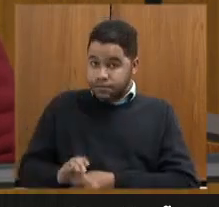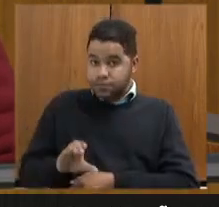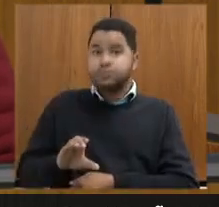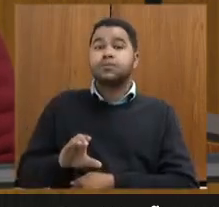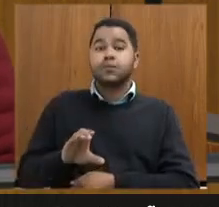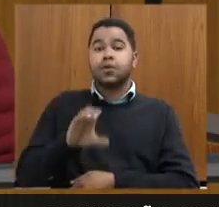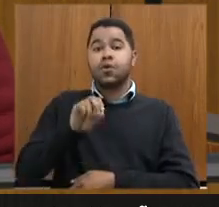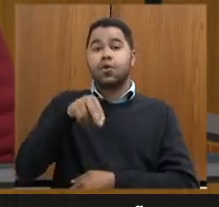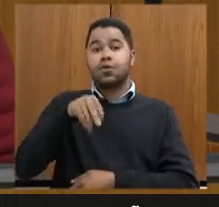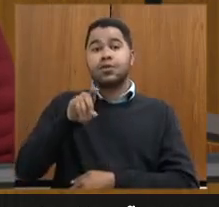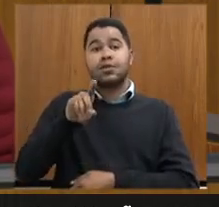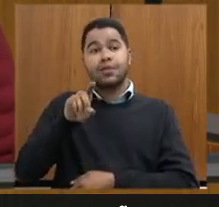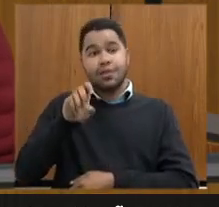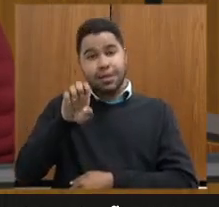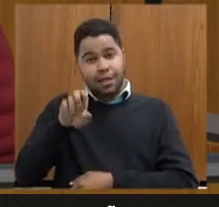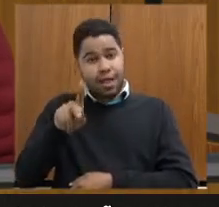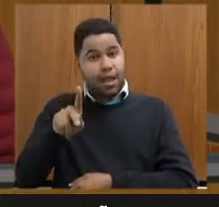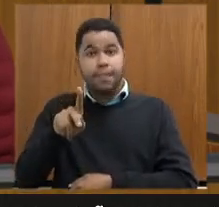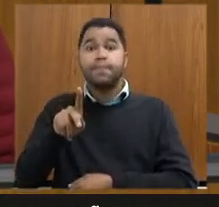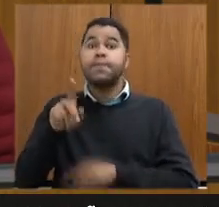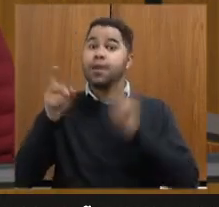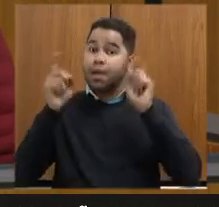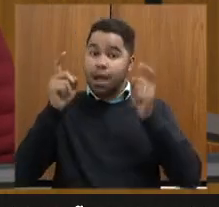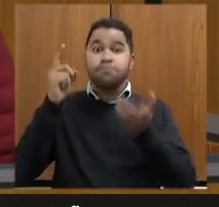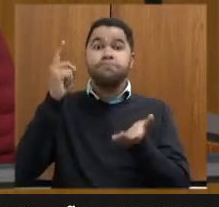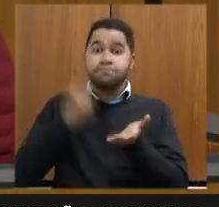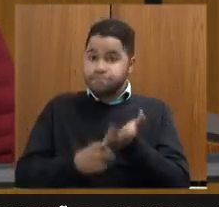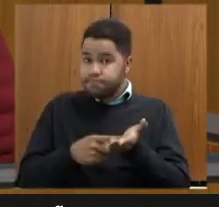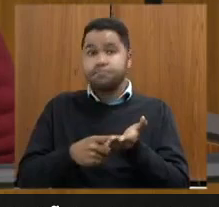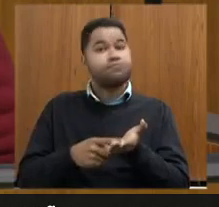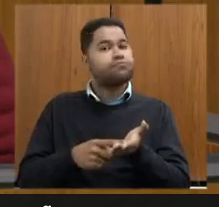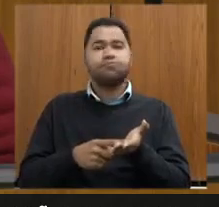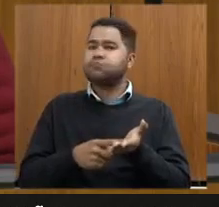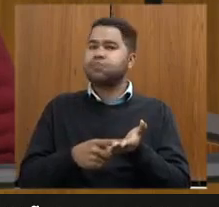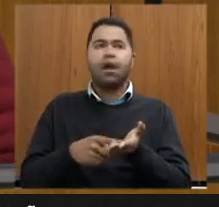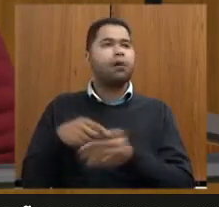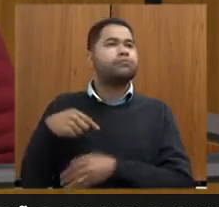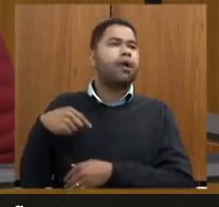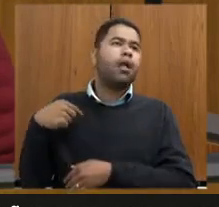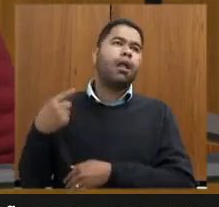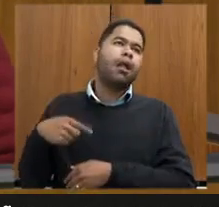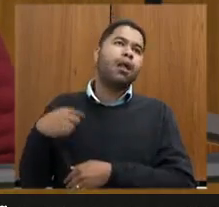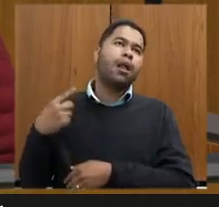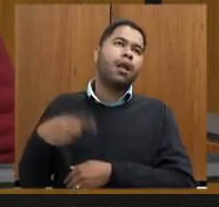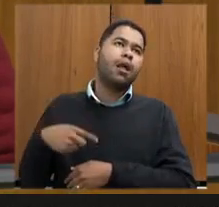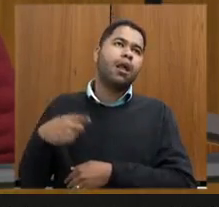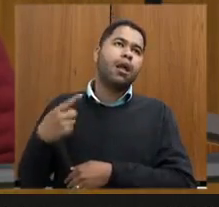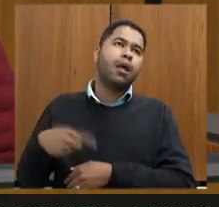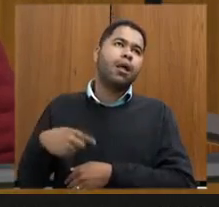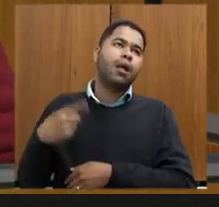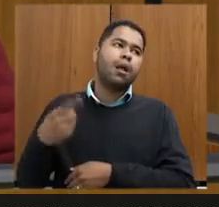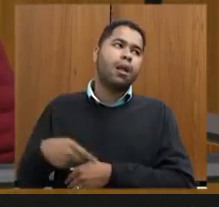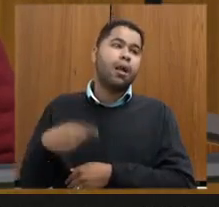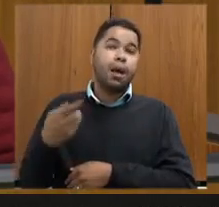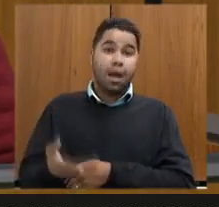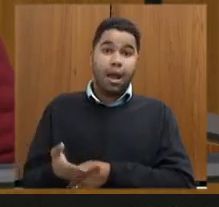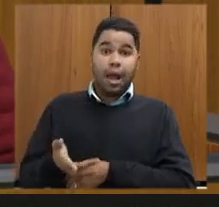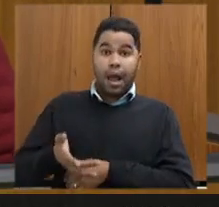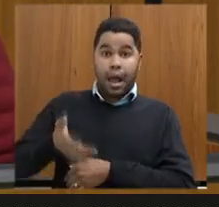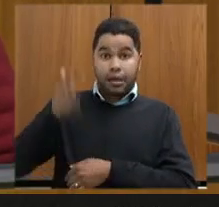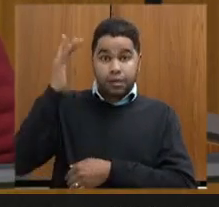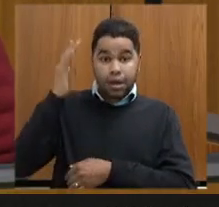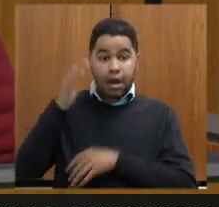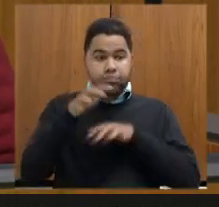o agendamento de reunião não foi feito foi postergado de modo que acelerou-se a liberação de